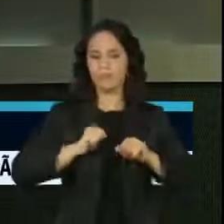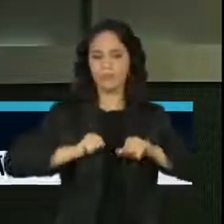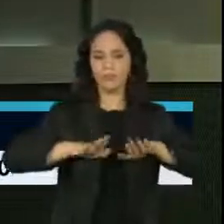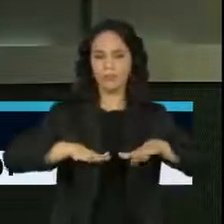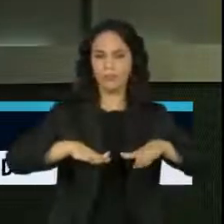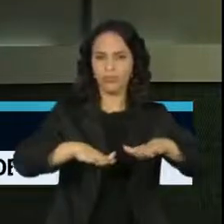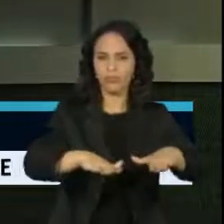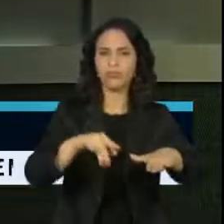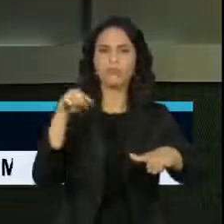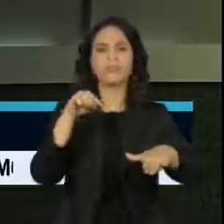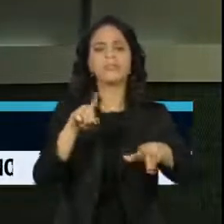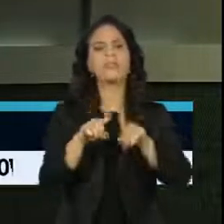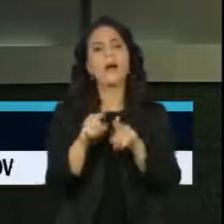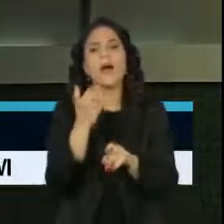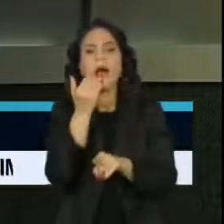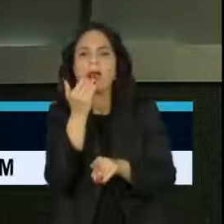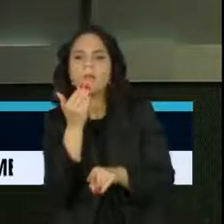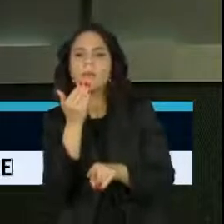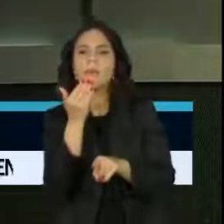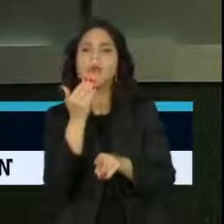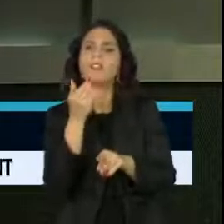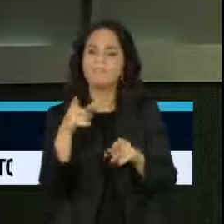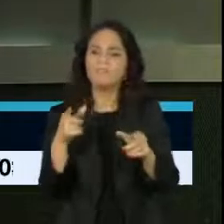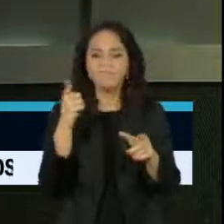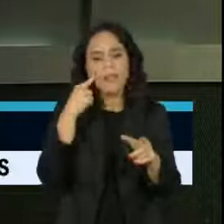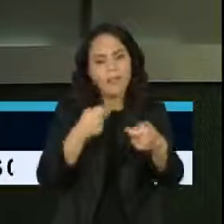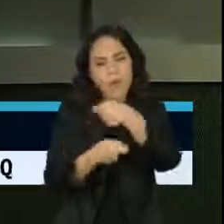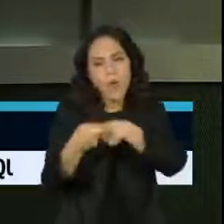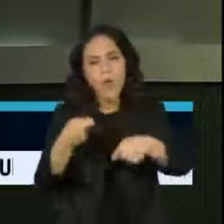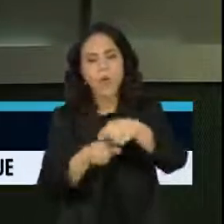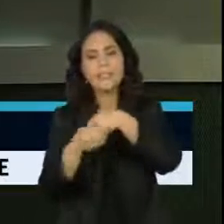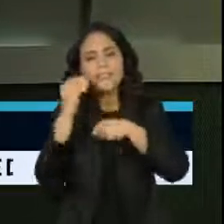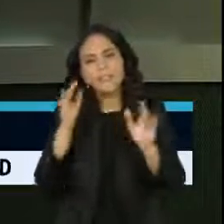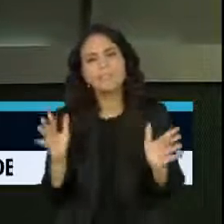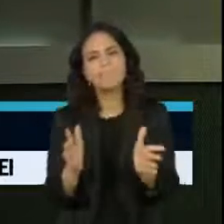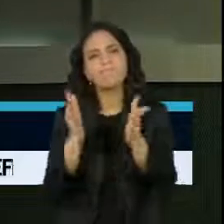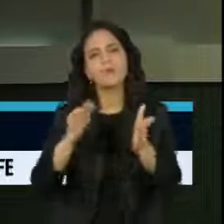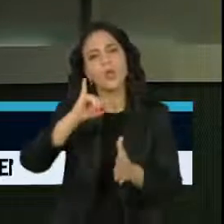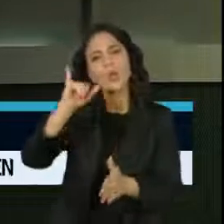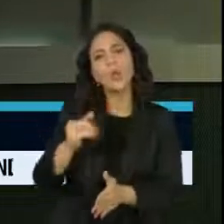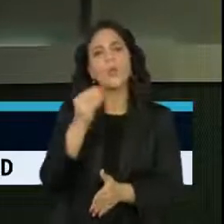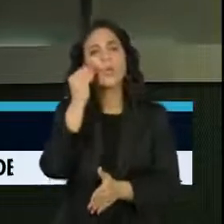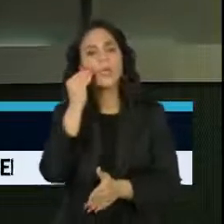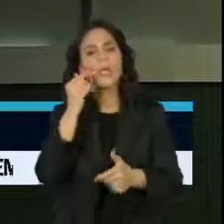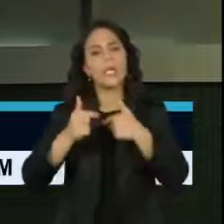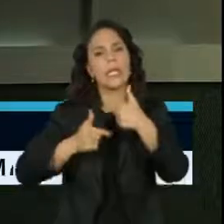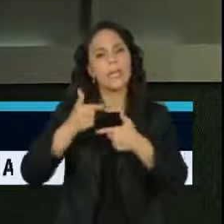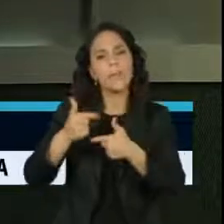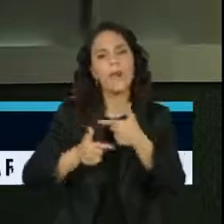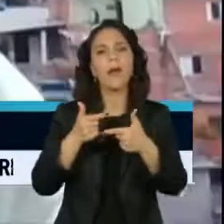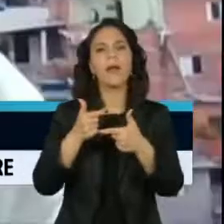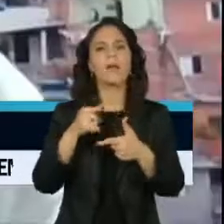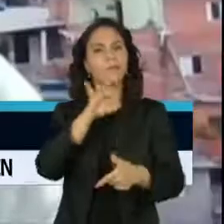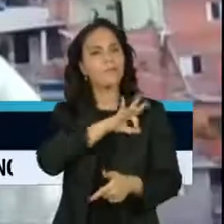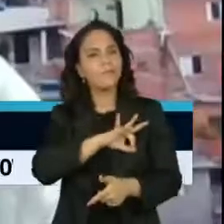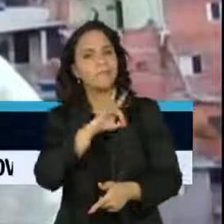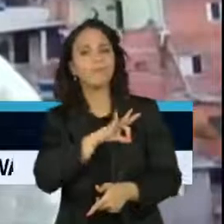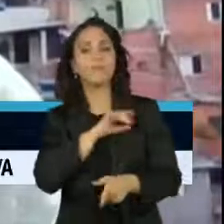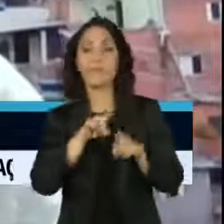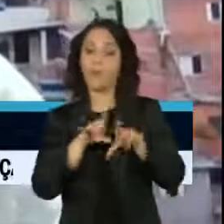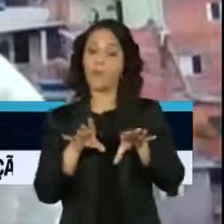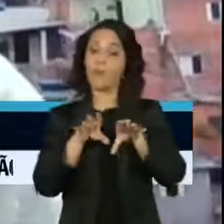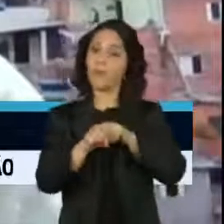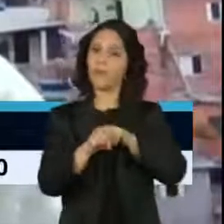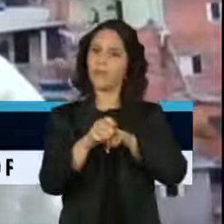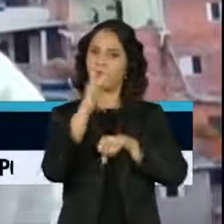ligado à alimentação. Sempre pensando em como poder gerar oportunidades de trabalho e renda e formação para a população. O resultado